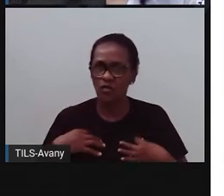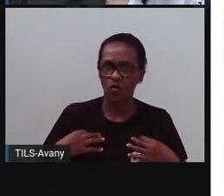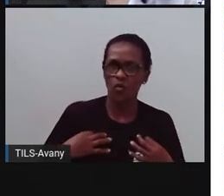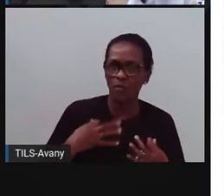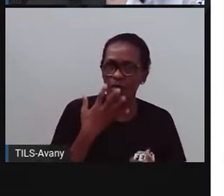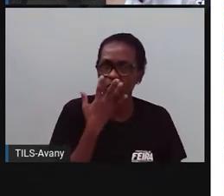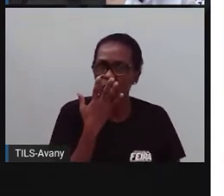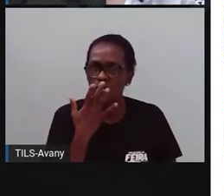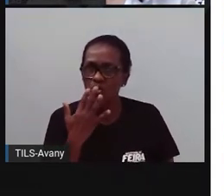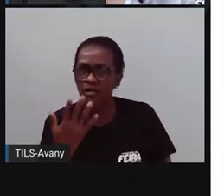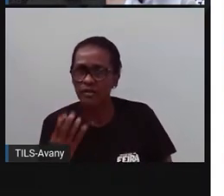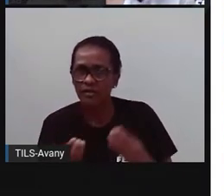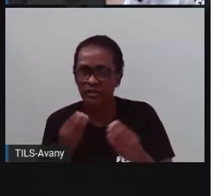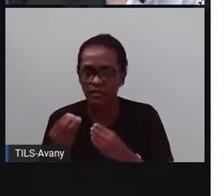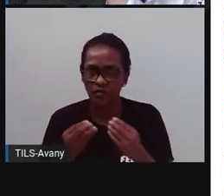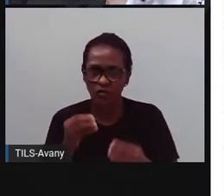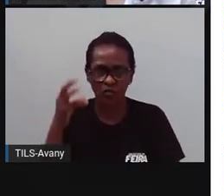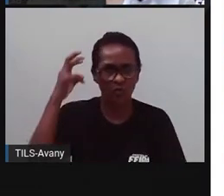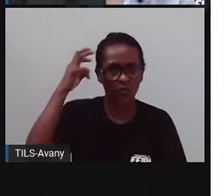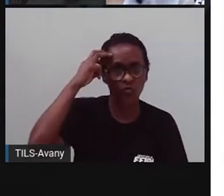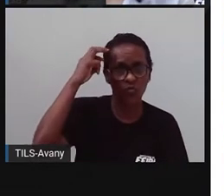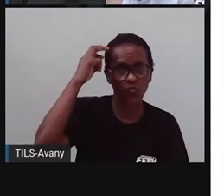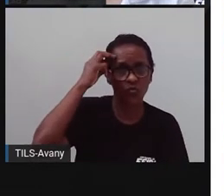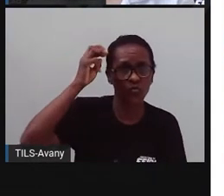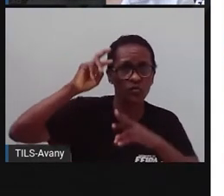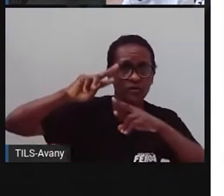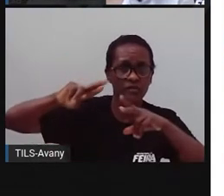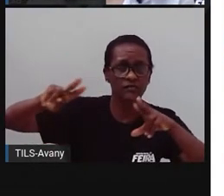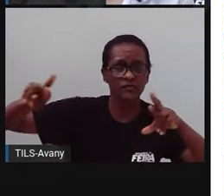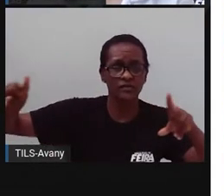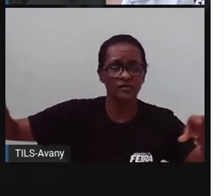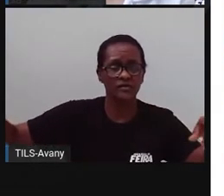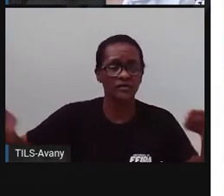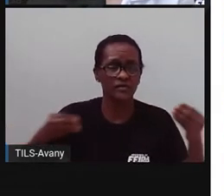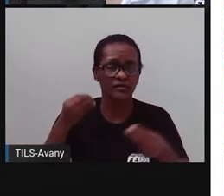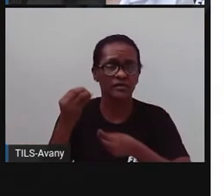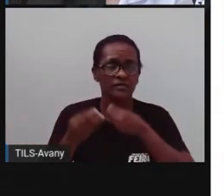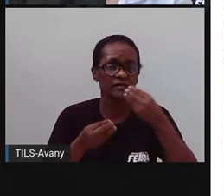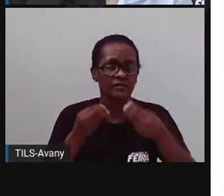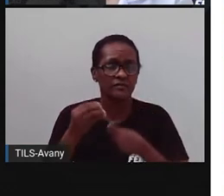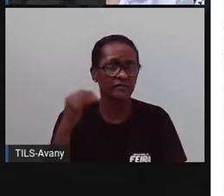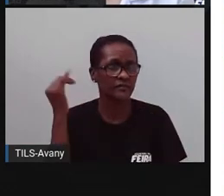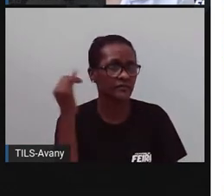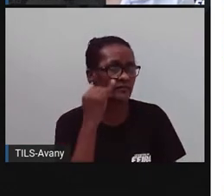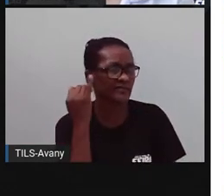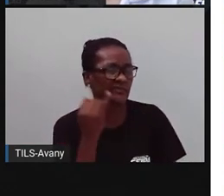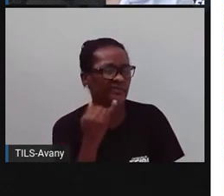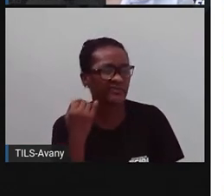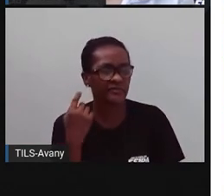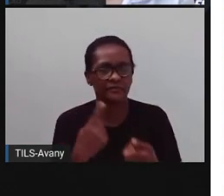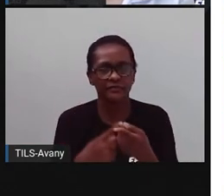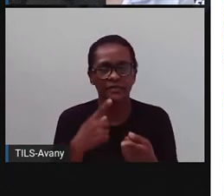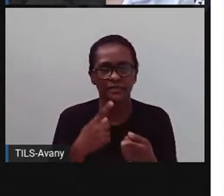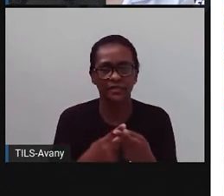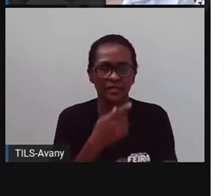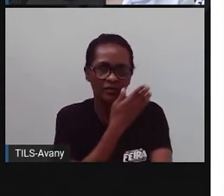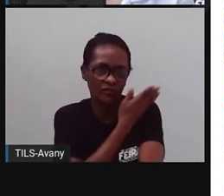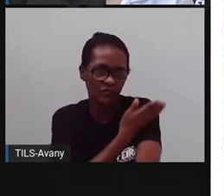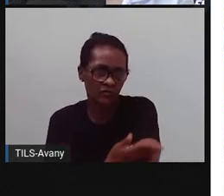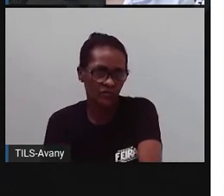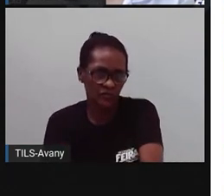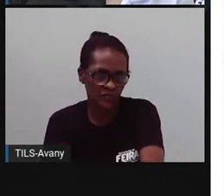nossa cultura, né? De acontecer. Ano passado não teve, esse ano também não teve. Mas é bem importante, né? Marca, né?